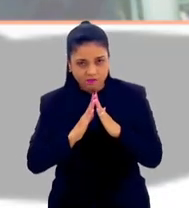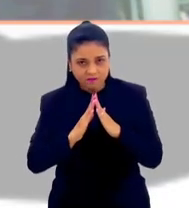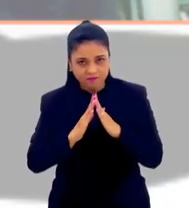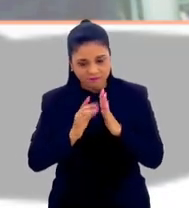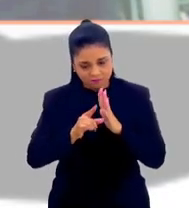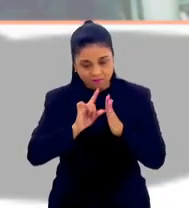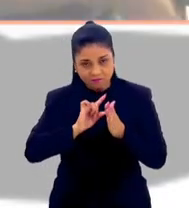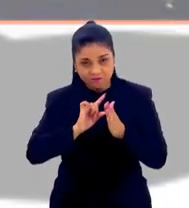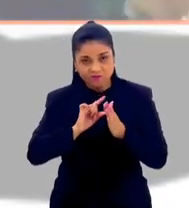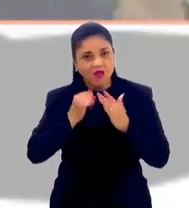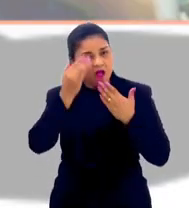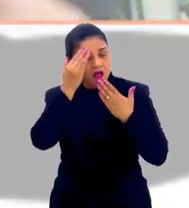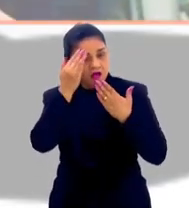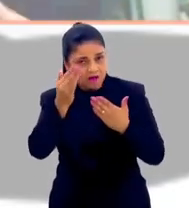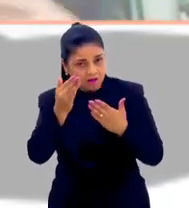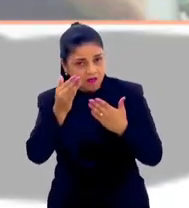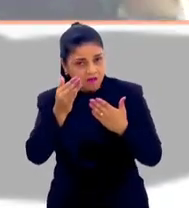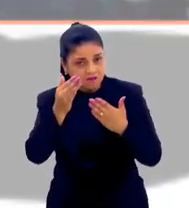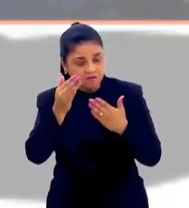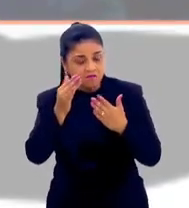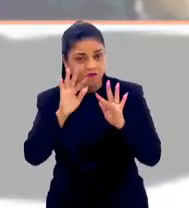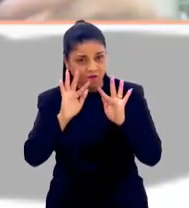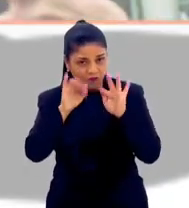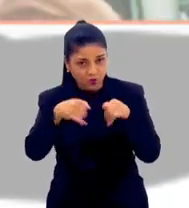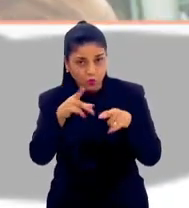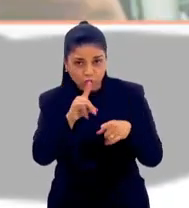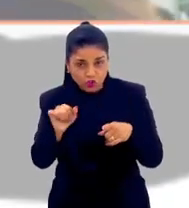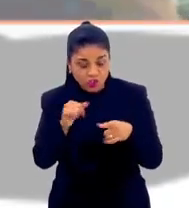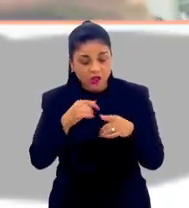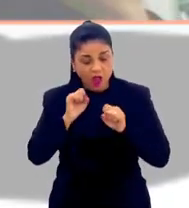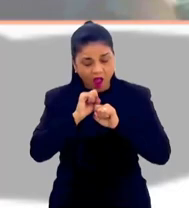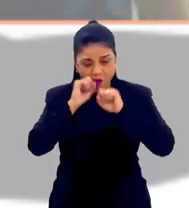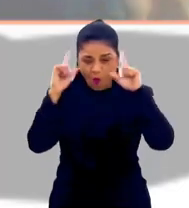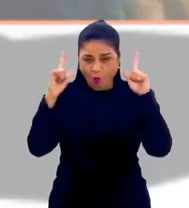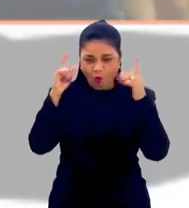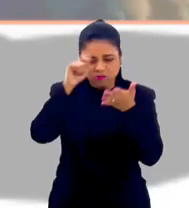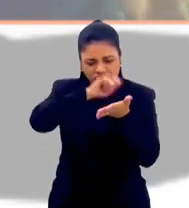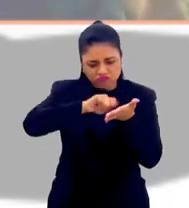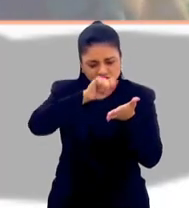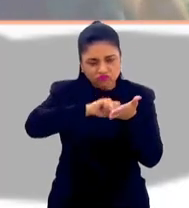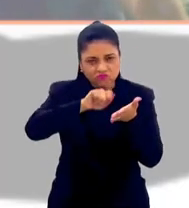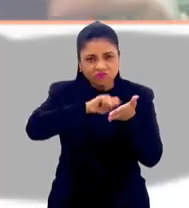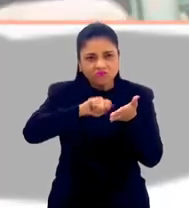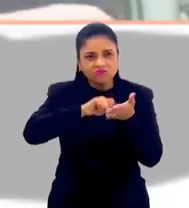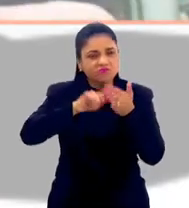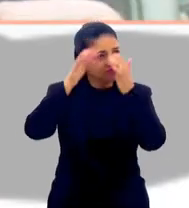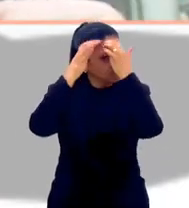agradecer, antes de sair, acorda e escreve o te vem na cabeça.